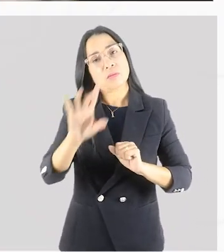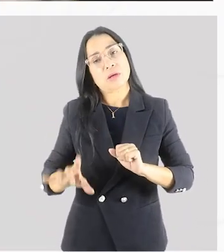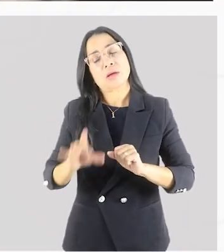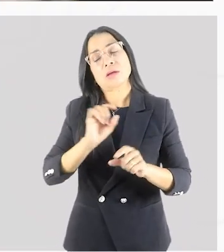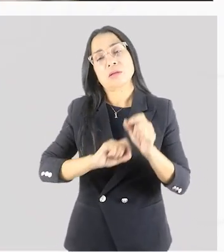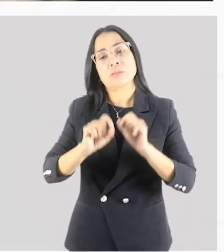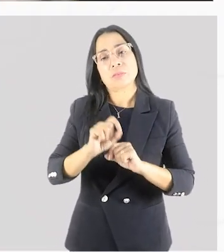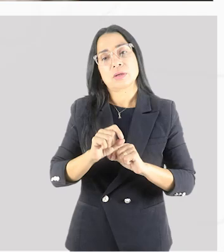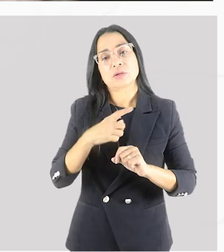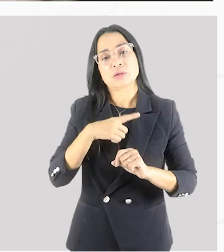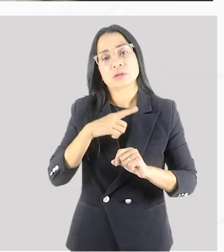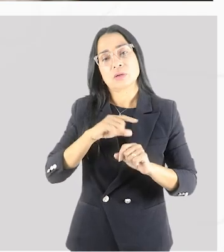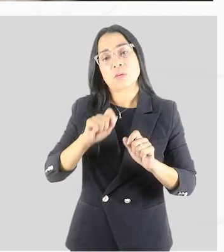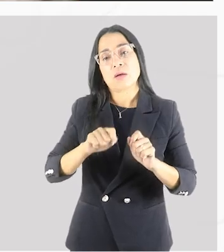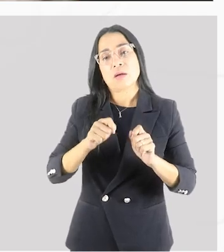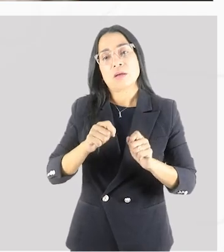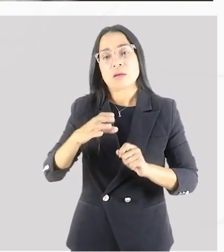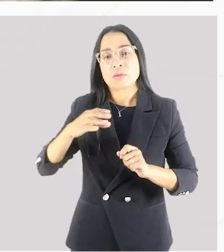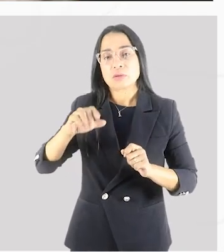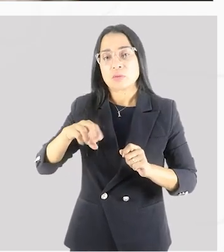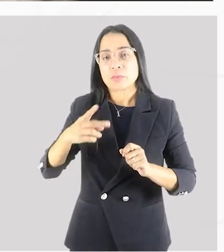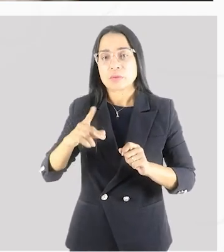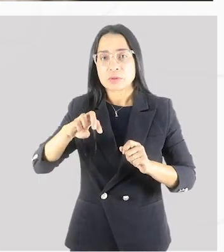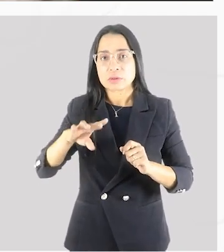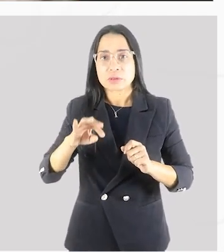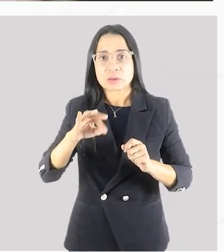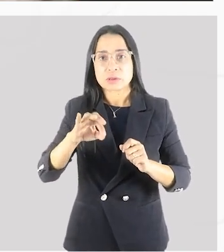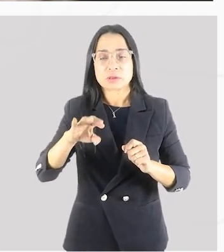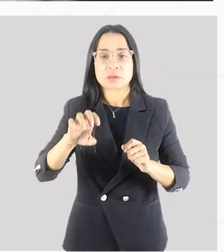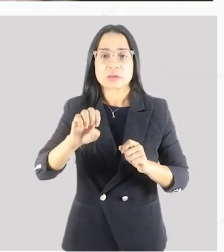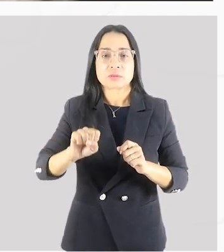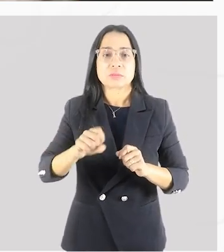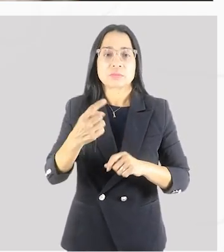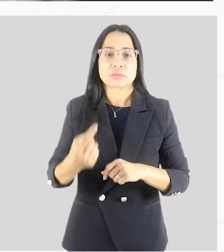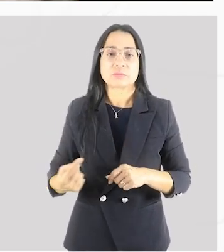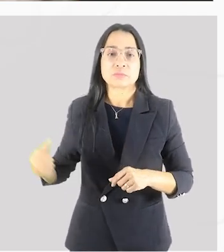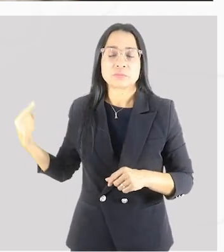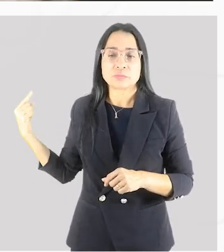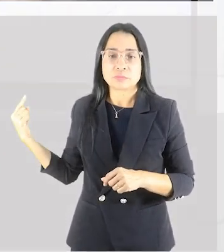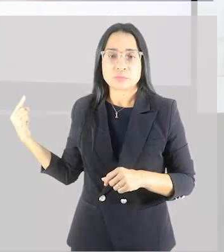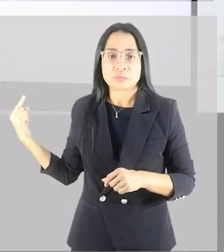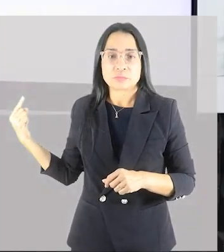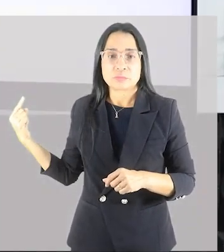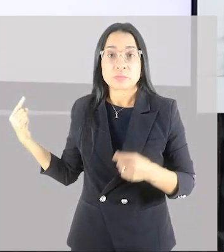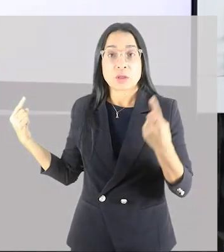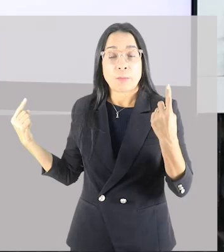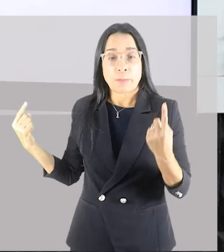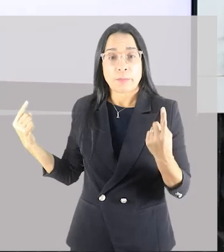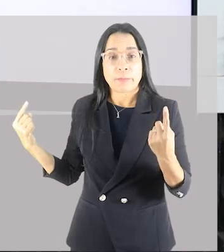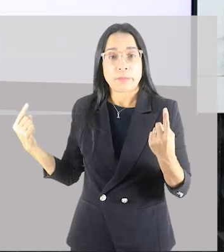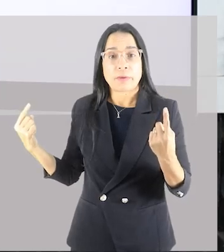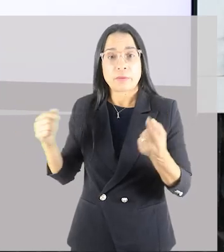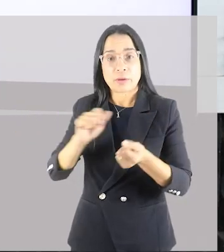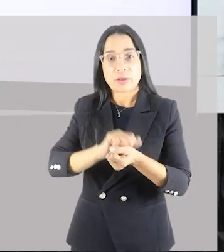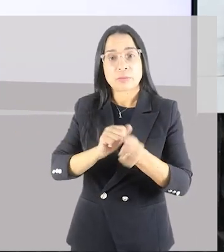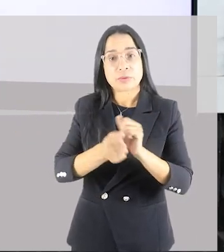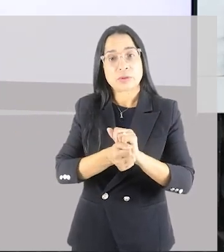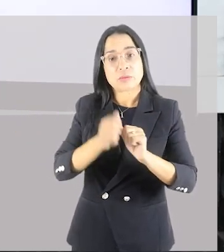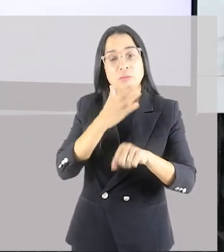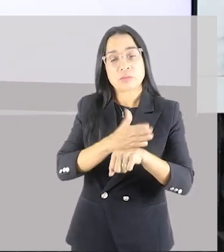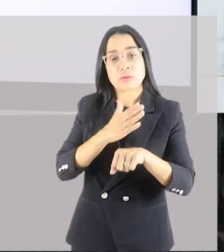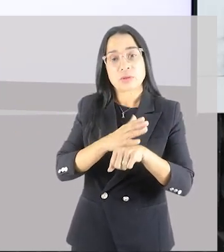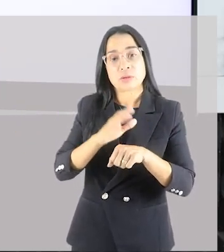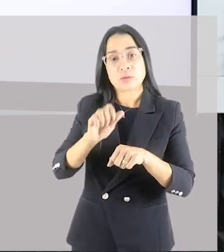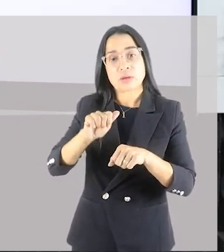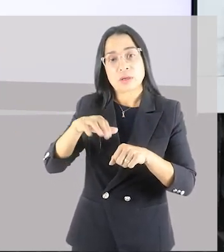uma quebra de uma homeostase. Adaptação do treino aeróbico. O indivíduo precisa aumentar o tamanho do seu miocárdio,